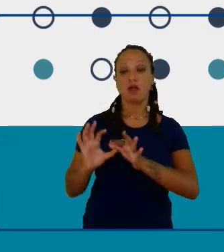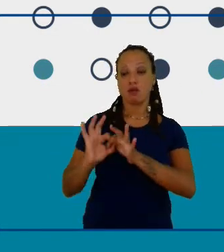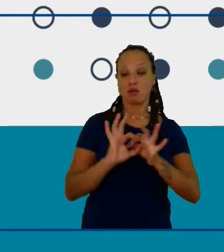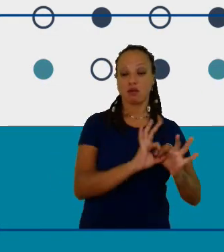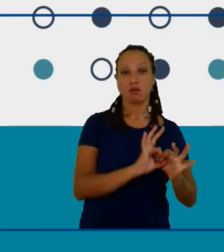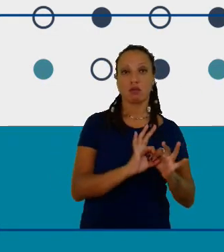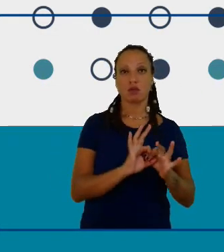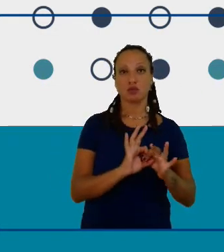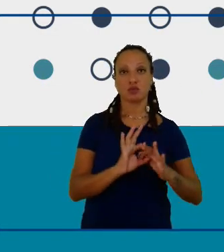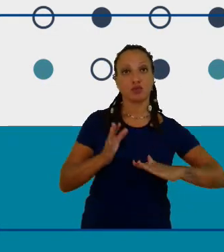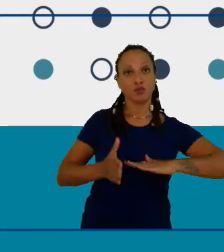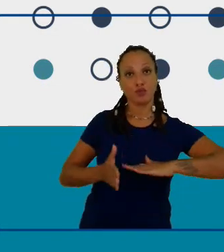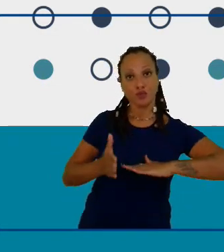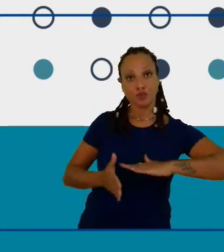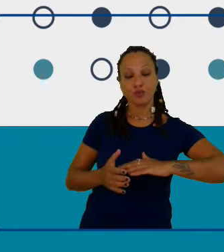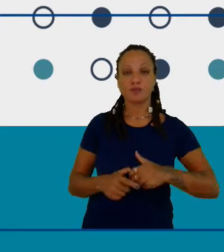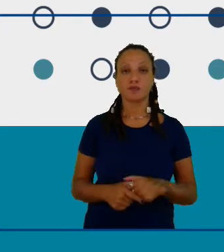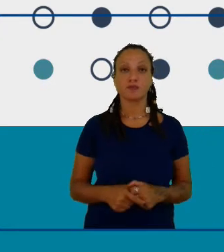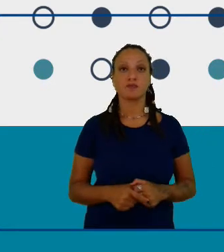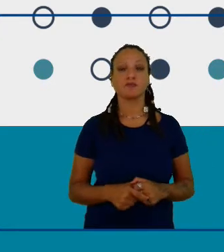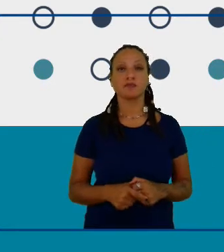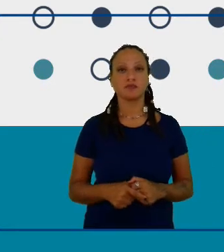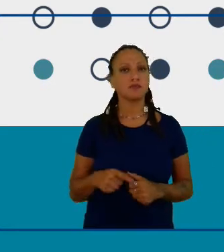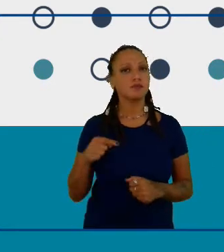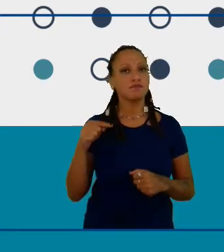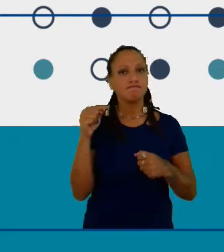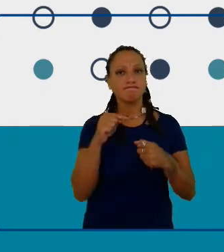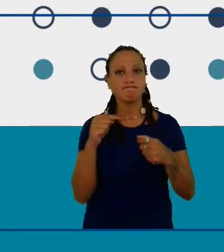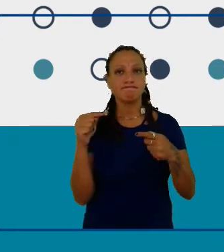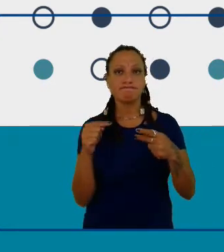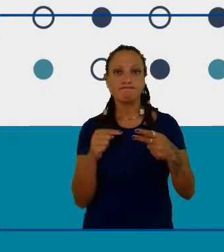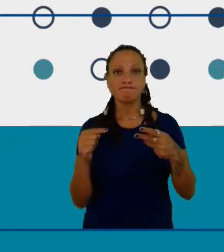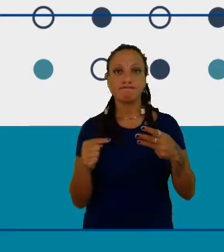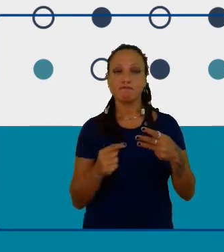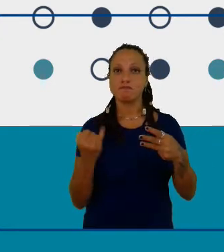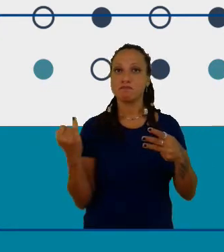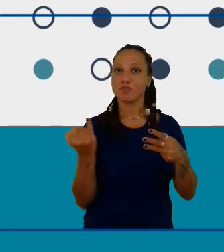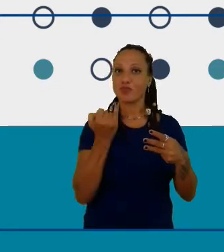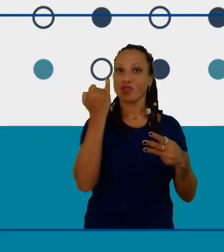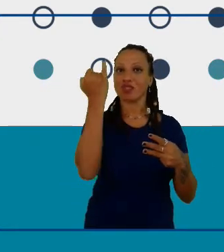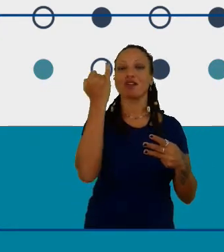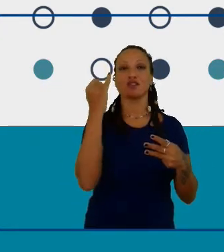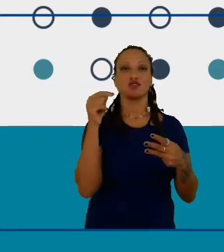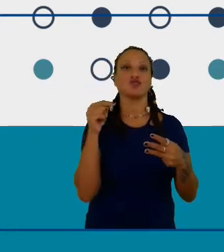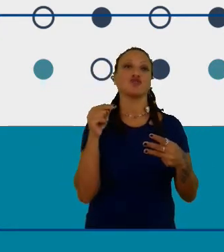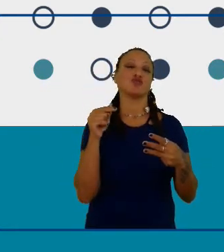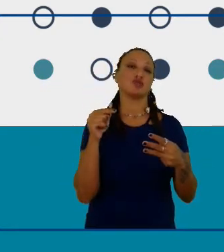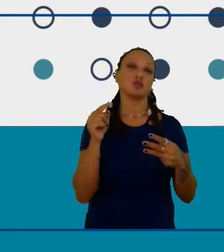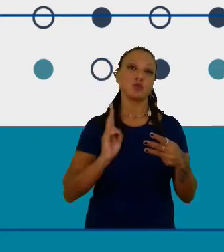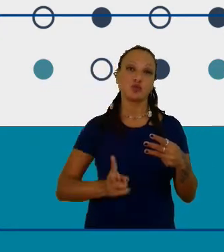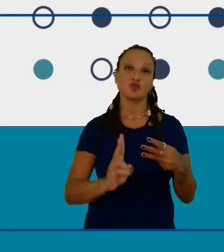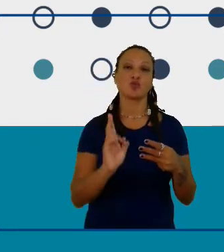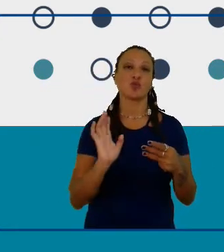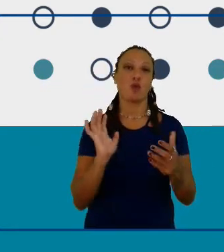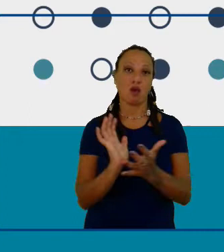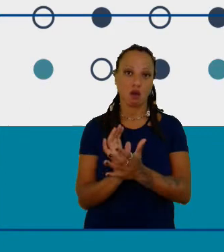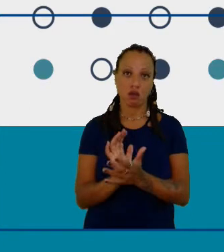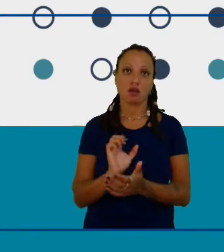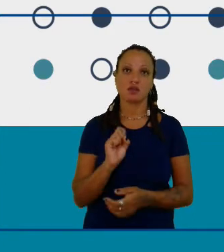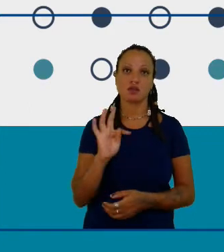que são chave para manter esse clube vivo então esse clube deve ser reunir